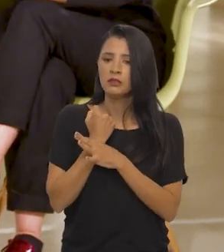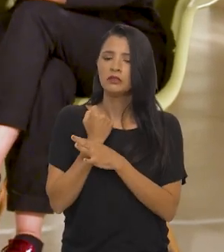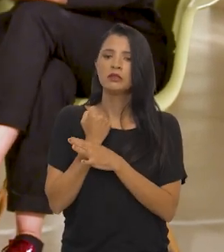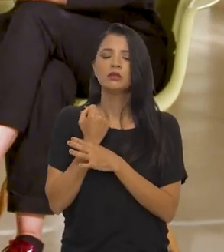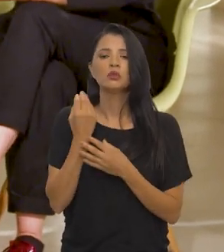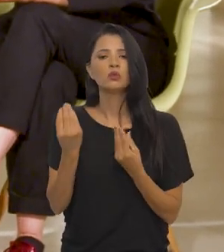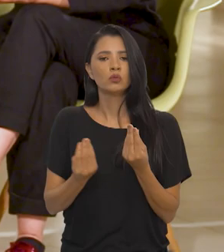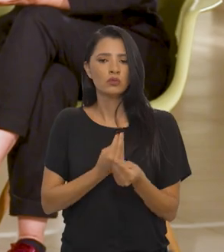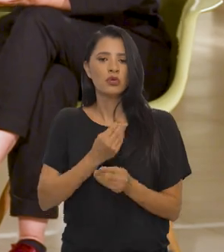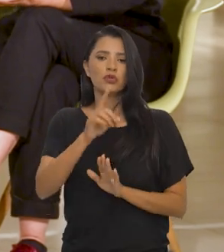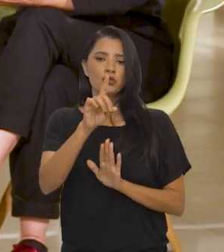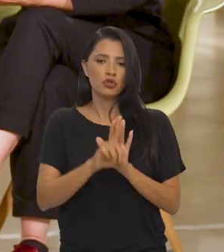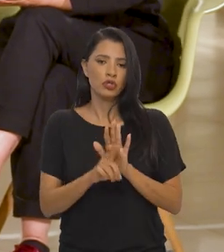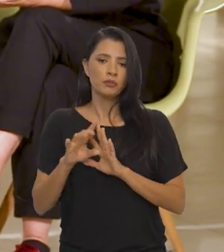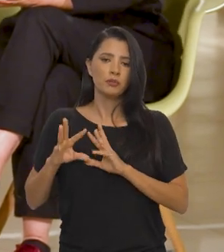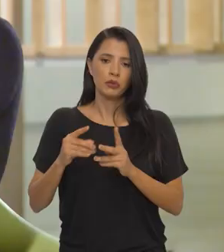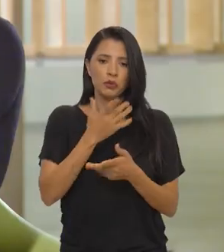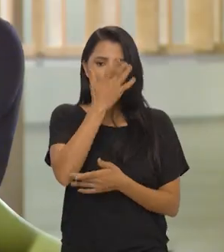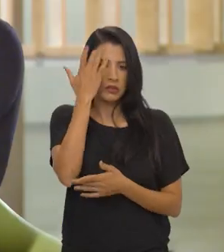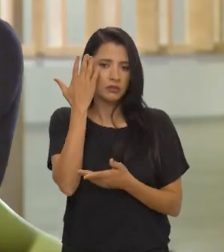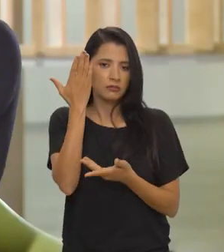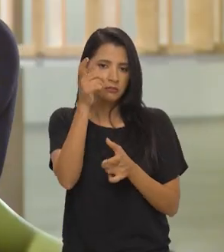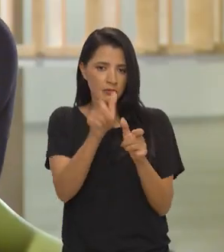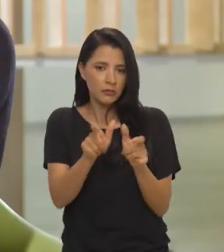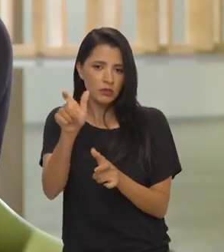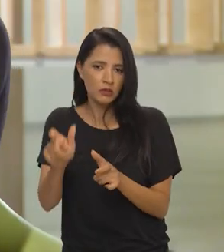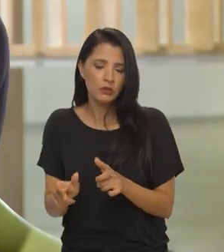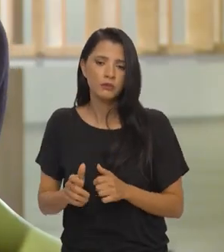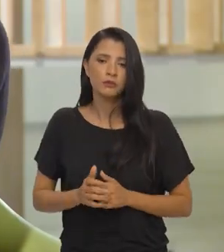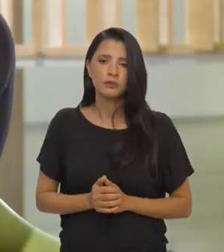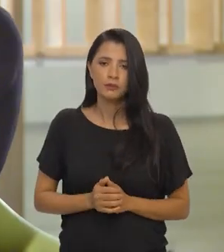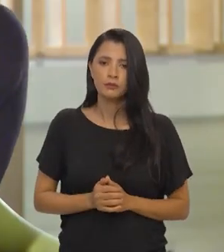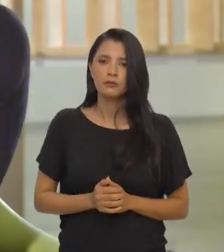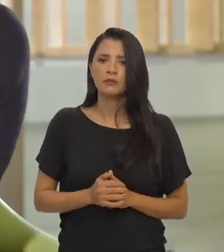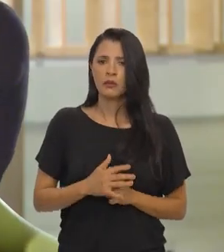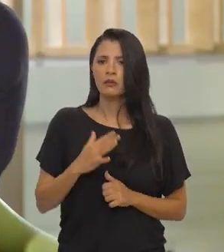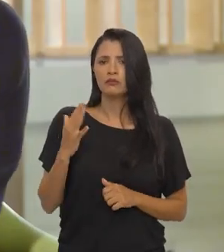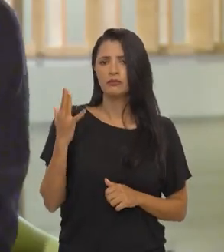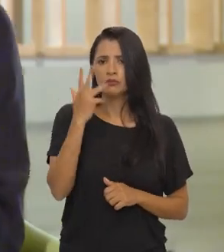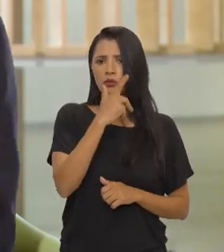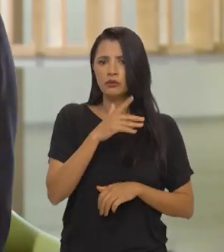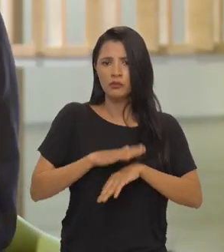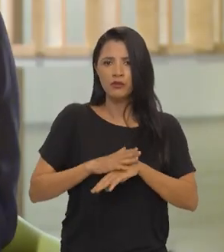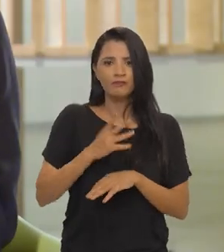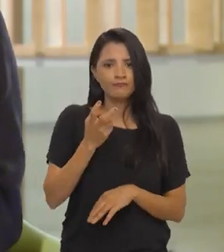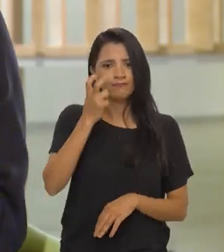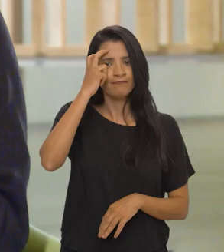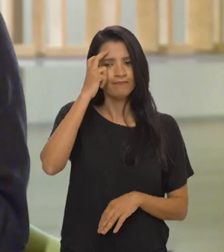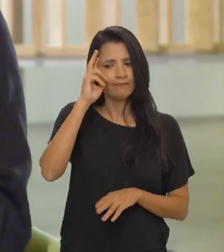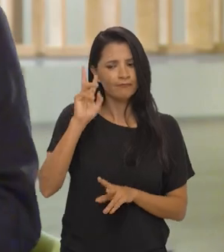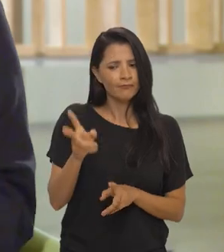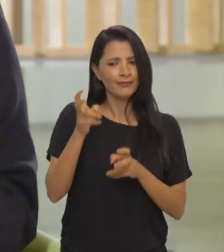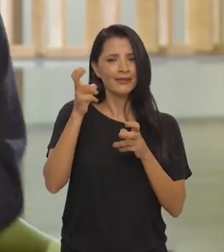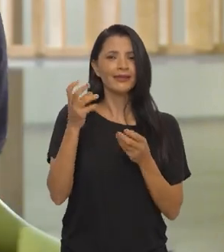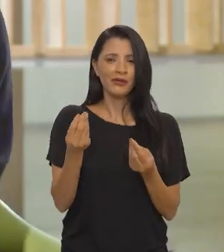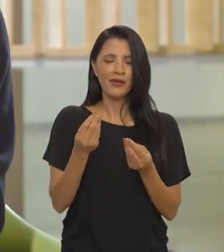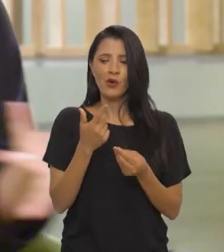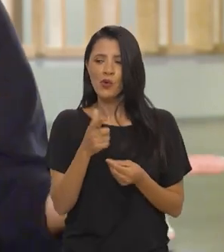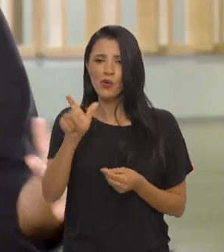garantindo direitos para todo mundo. E nada mais bonito quando a cultura